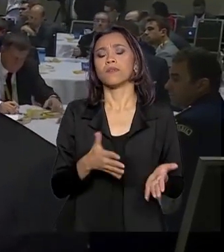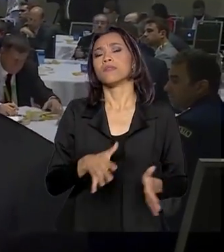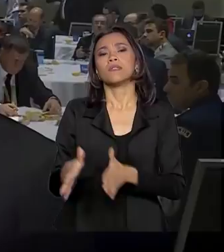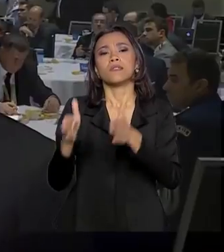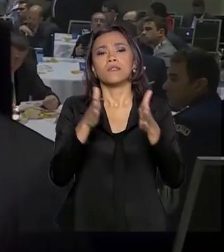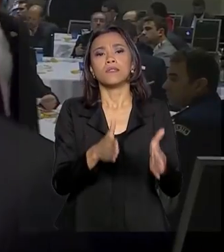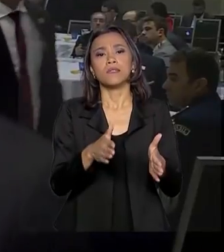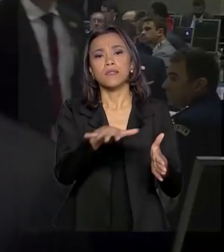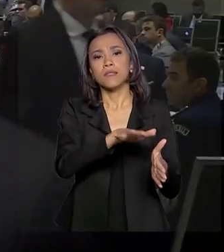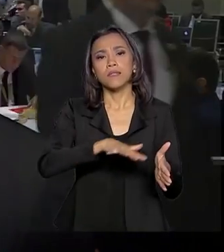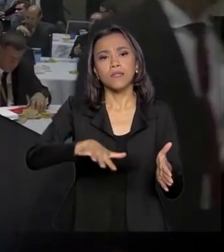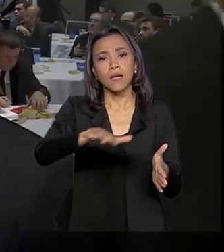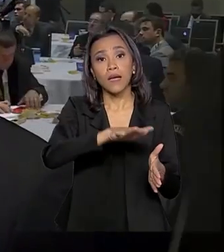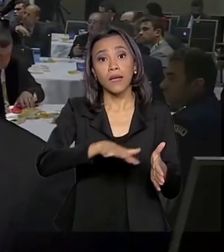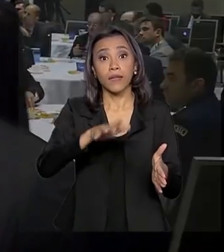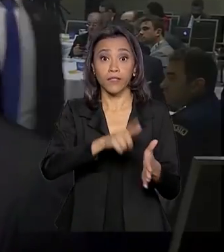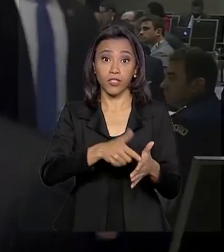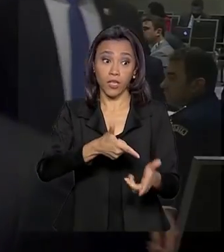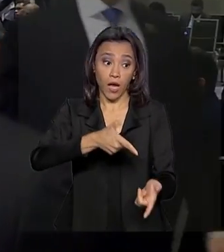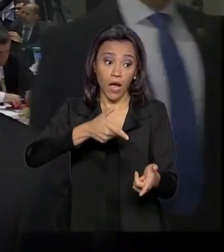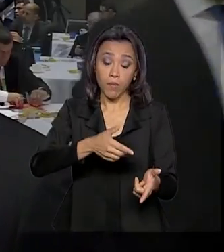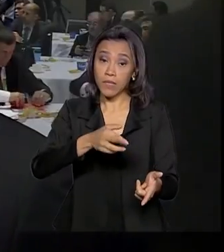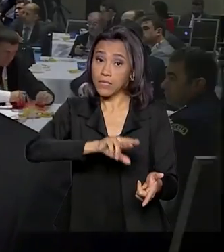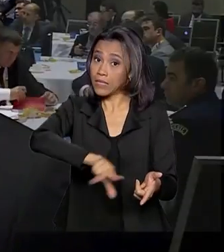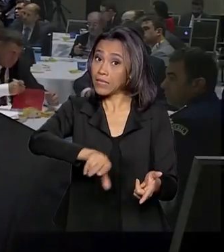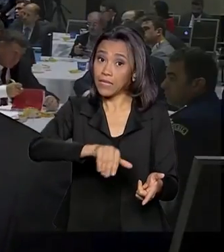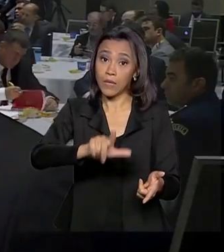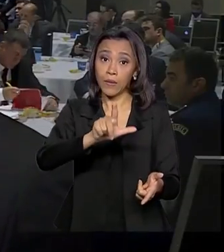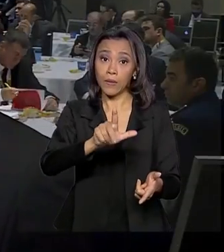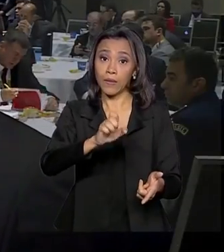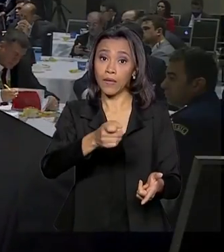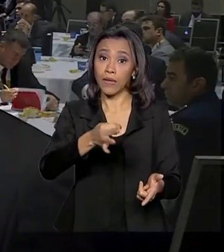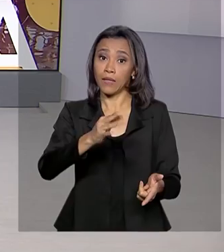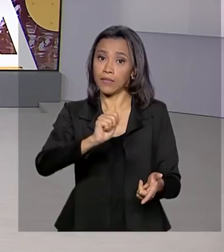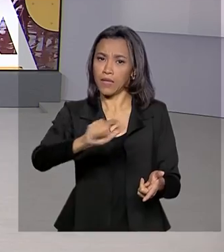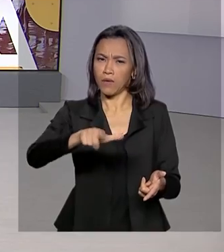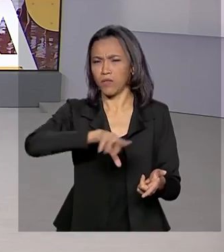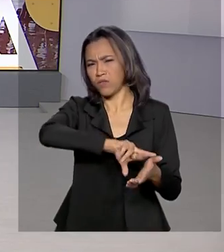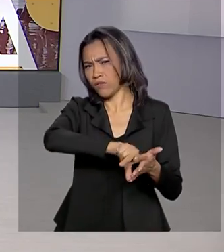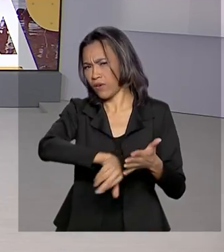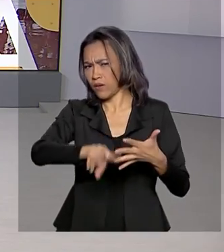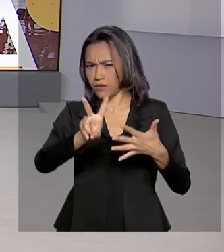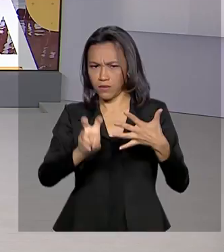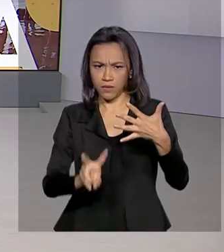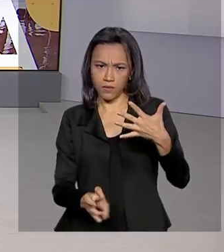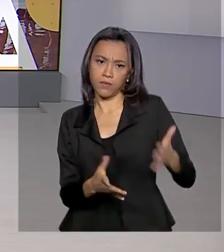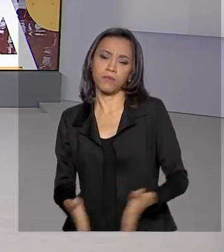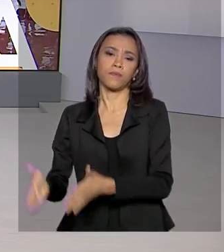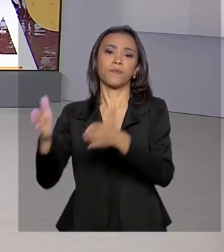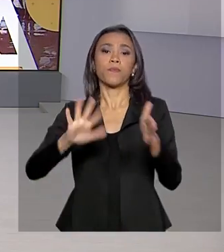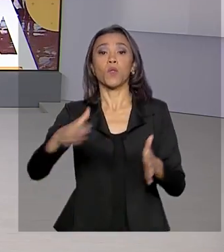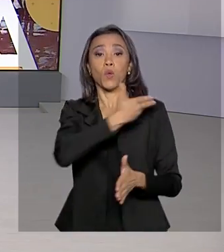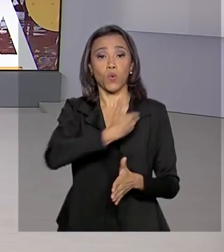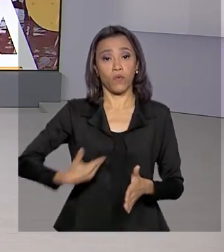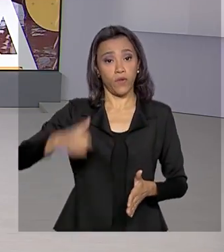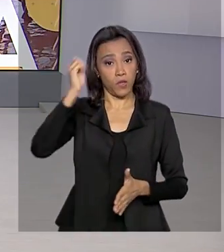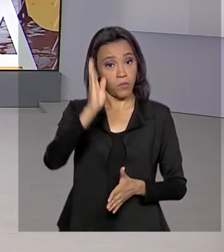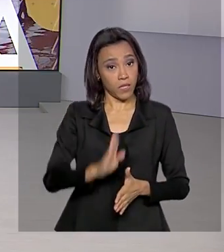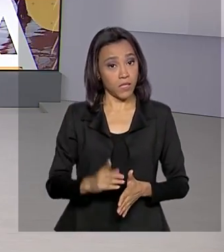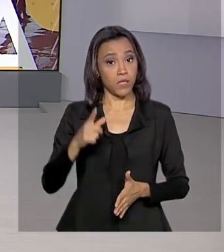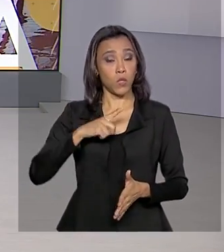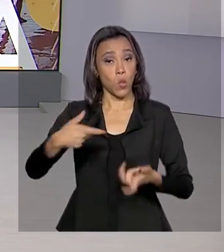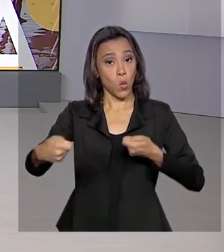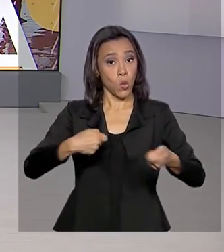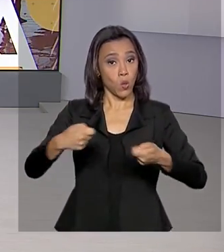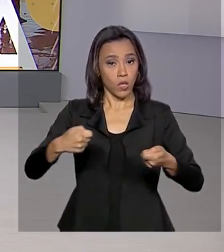armamentos não letais, por exemplo. Então a pauta é bastante variada. O governo brasileiro monitora a disputa entre